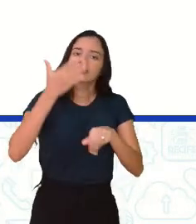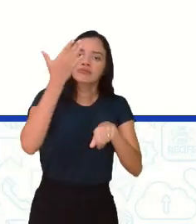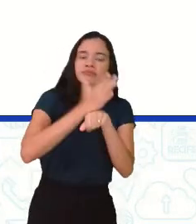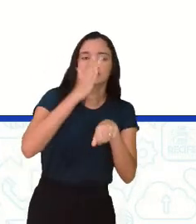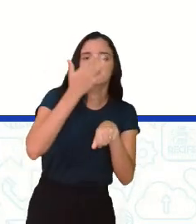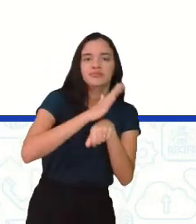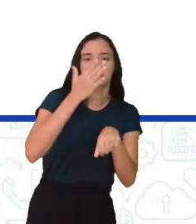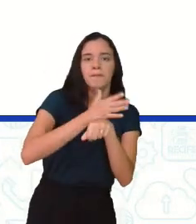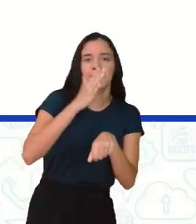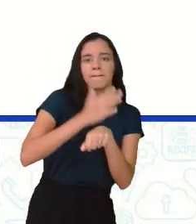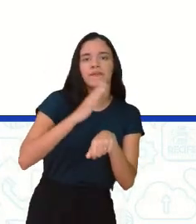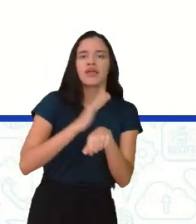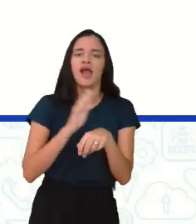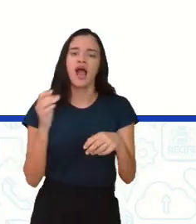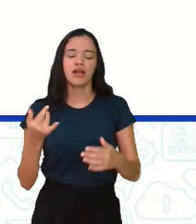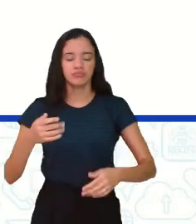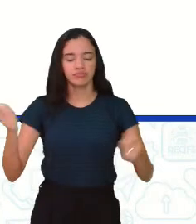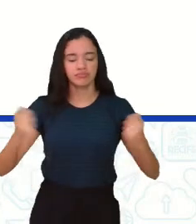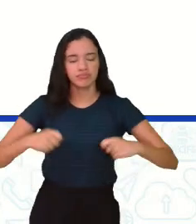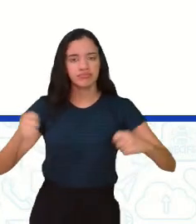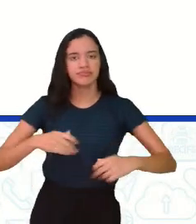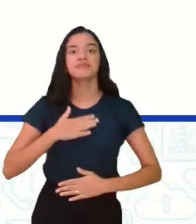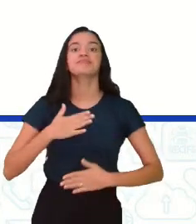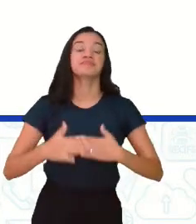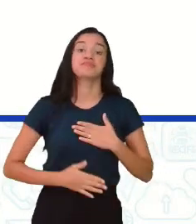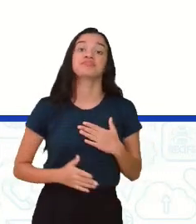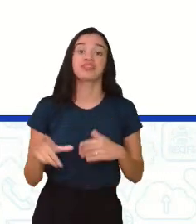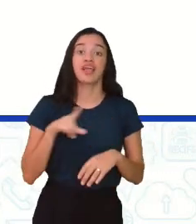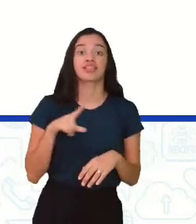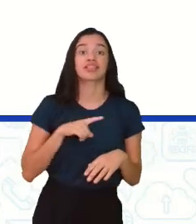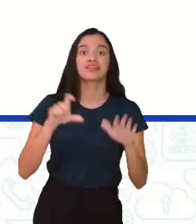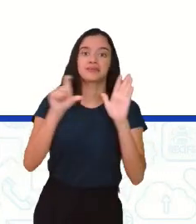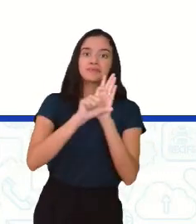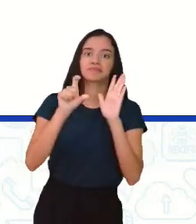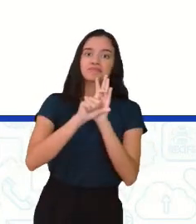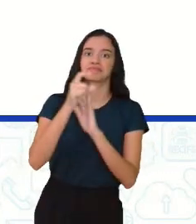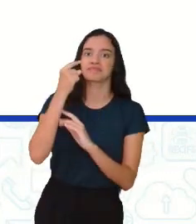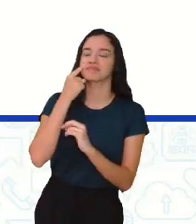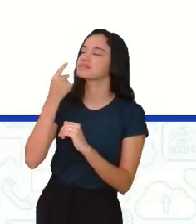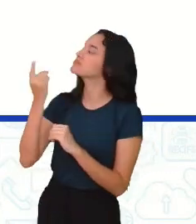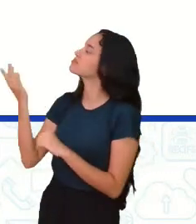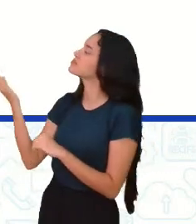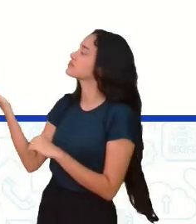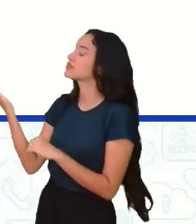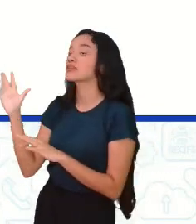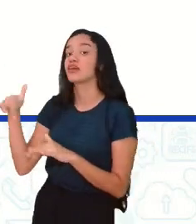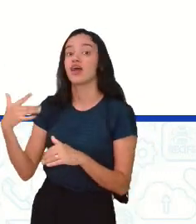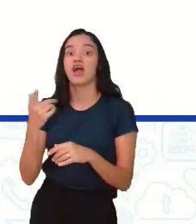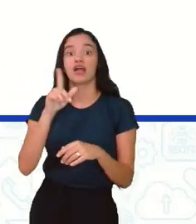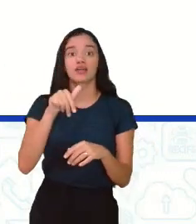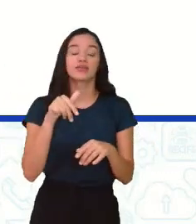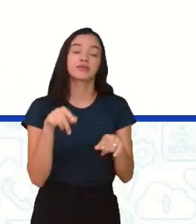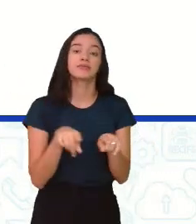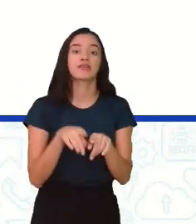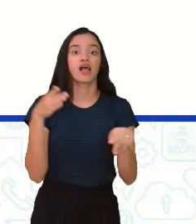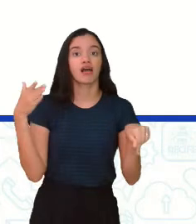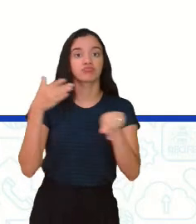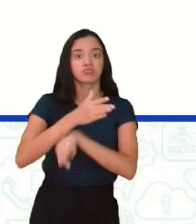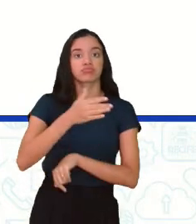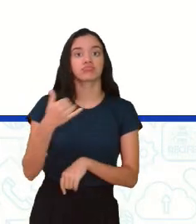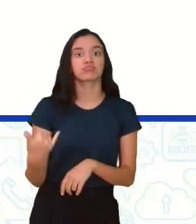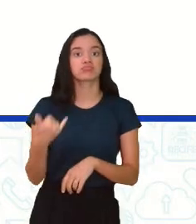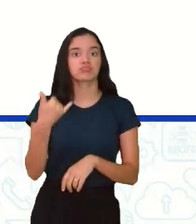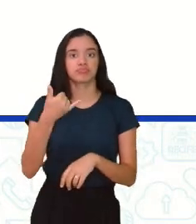relacionada aí às capacidades físicas. Então, tem um QR Code na tela pra quem puder acessar, né, quem não estiver assistindo pelo